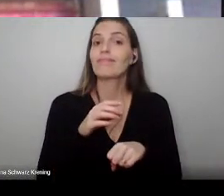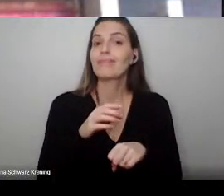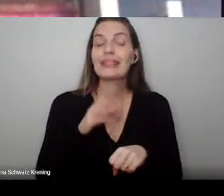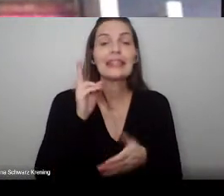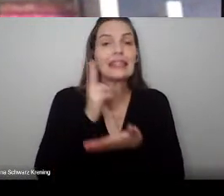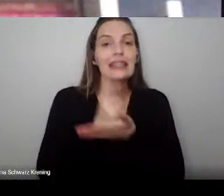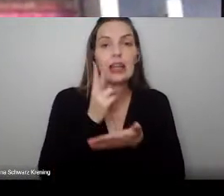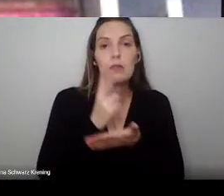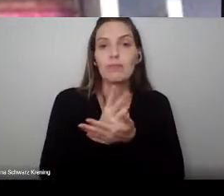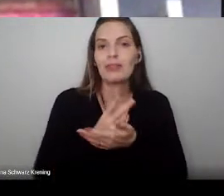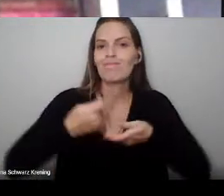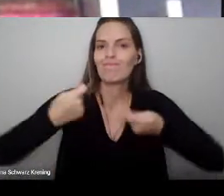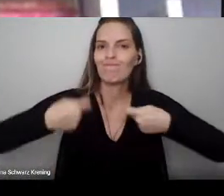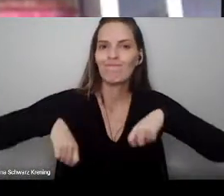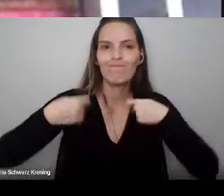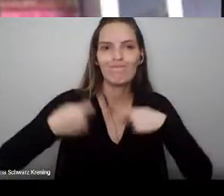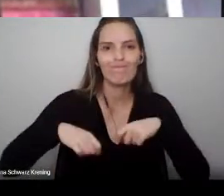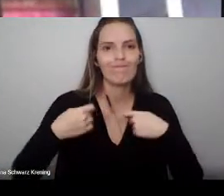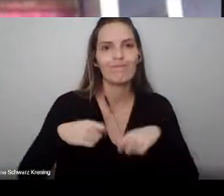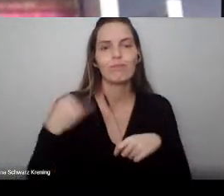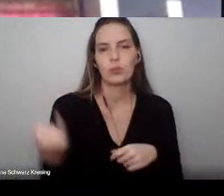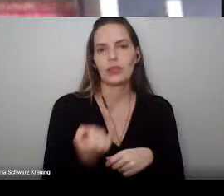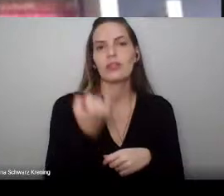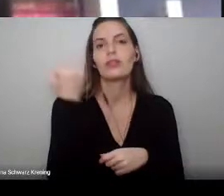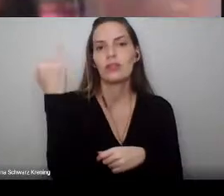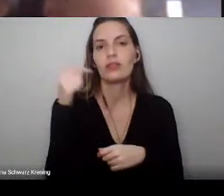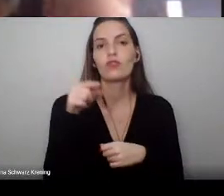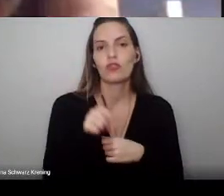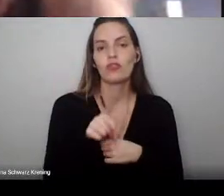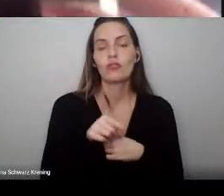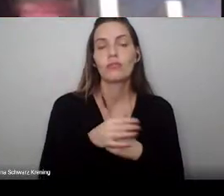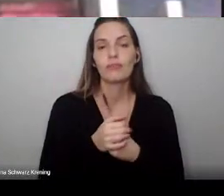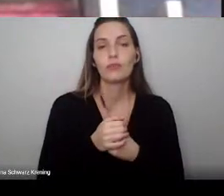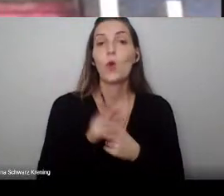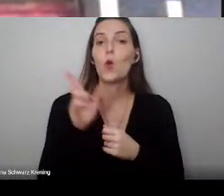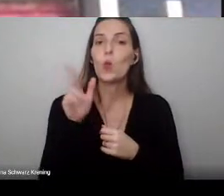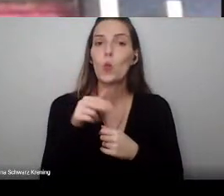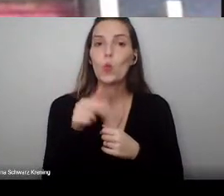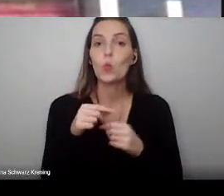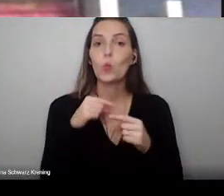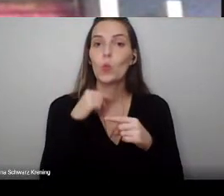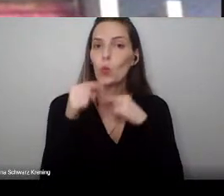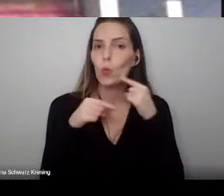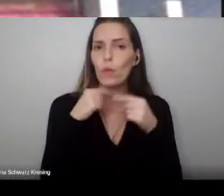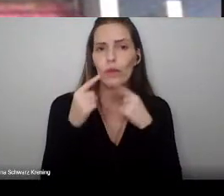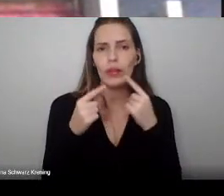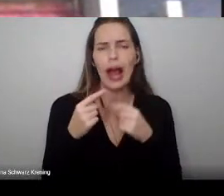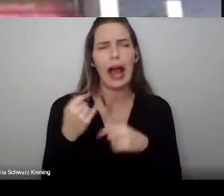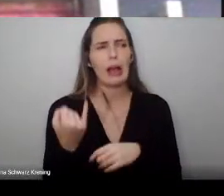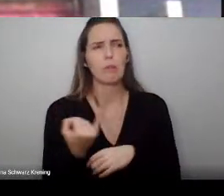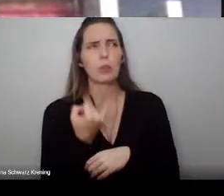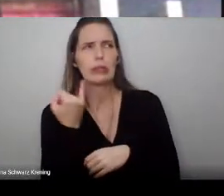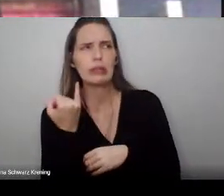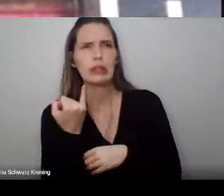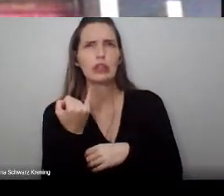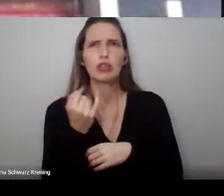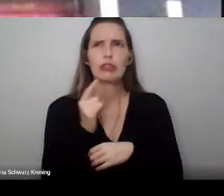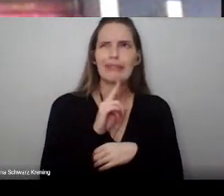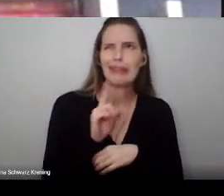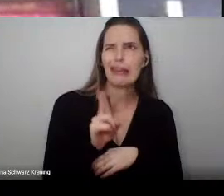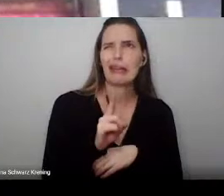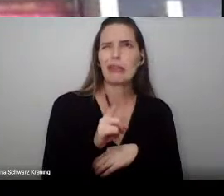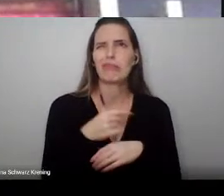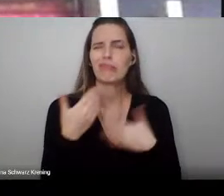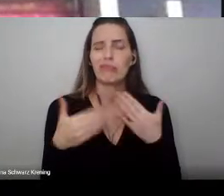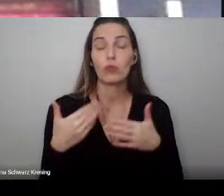necessárias do que nunca. Nunca duvidem da importância de vocês e da qualidade da formação que vocês